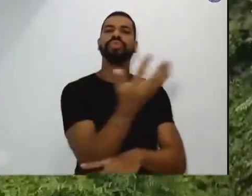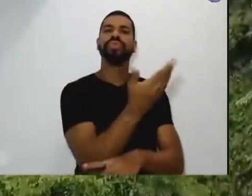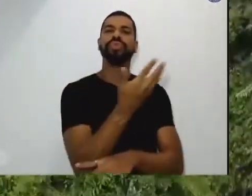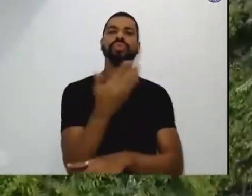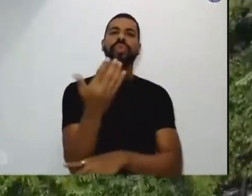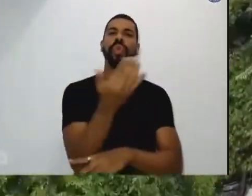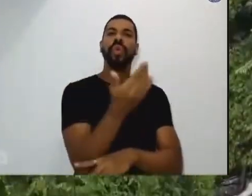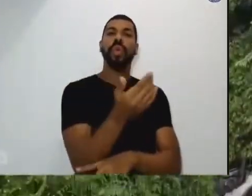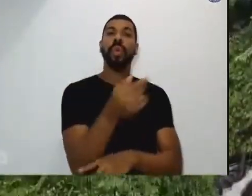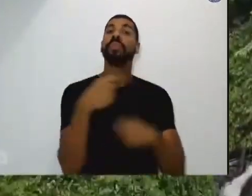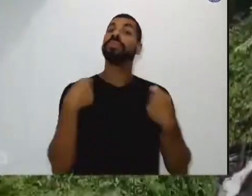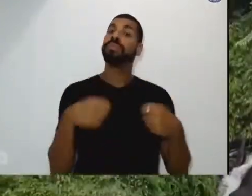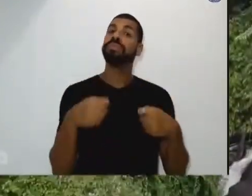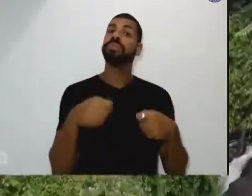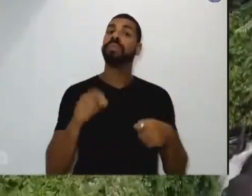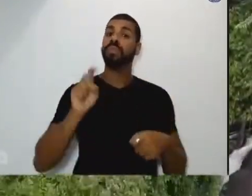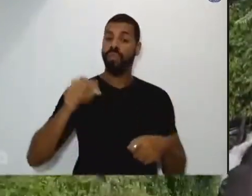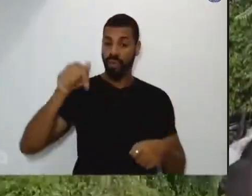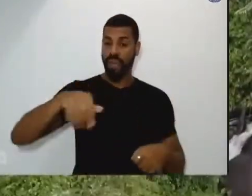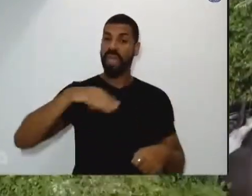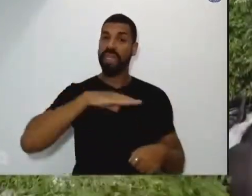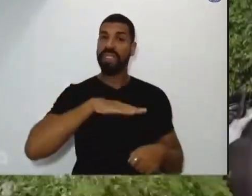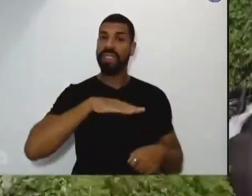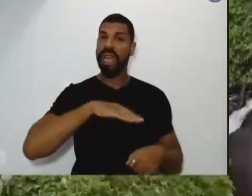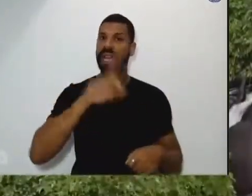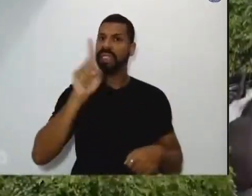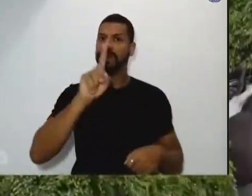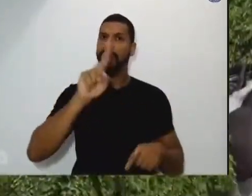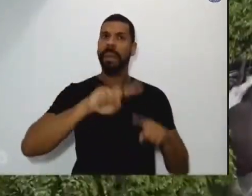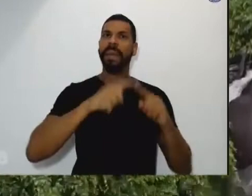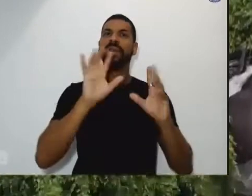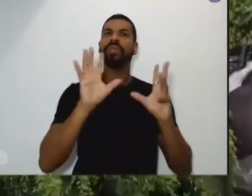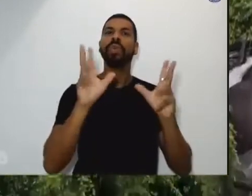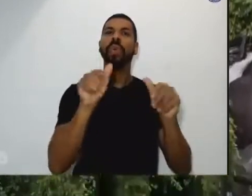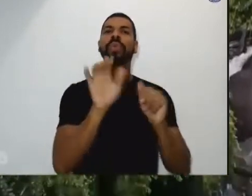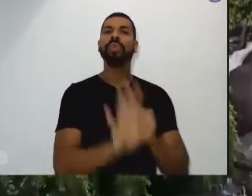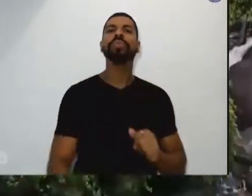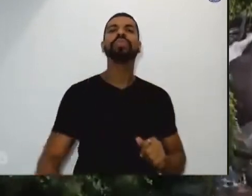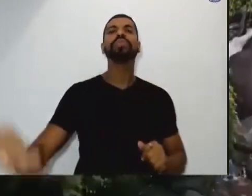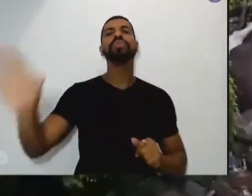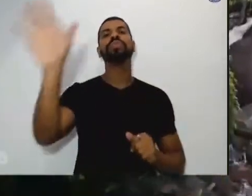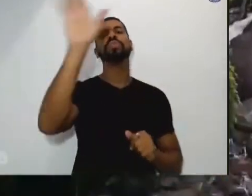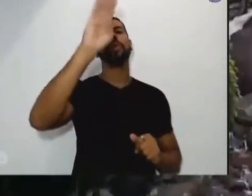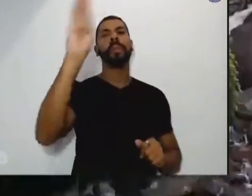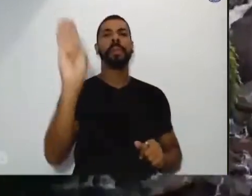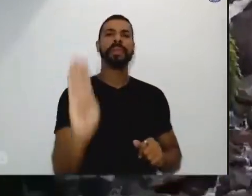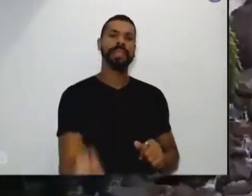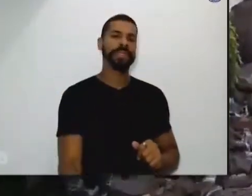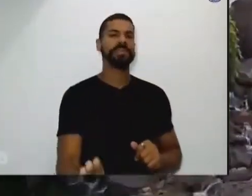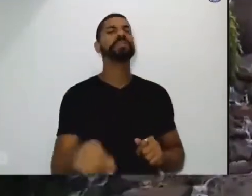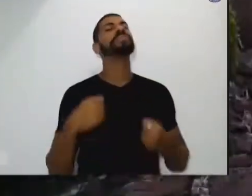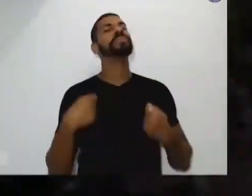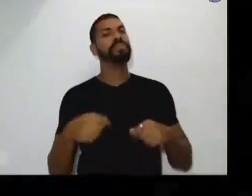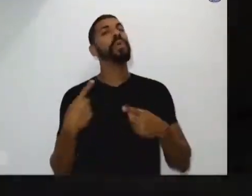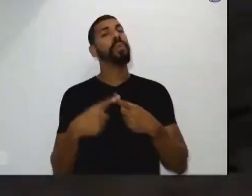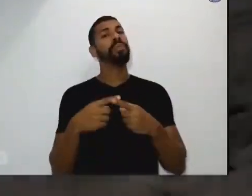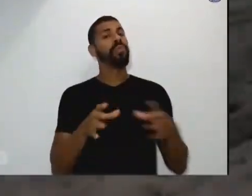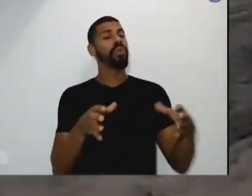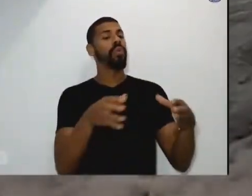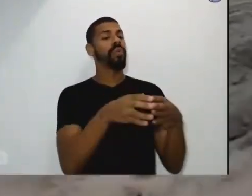não só do Vale, mas como do Brasil, ainda se mantém intacto por existir essas comunidades tradicionais.